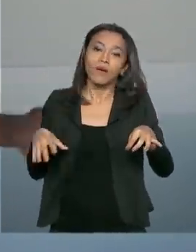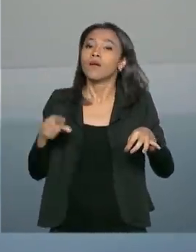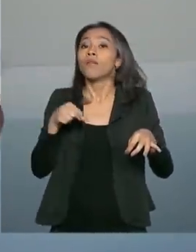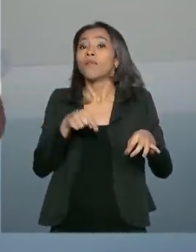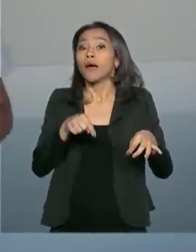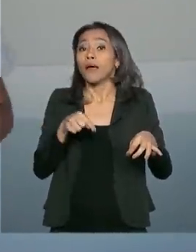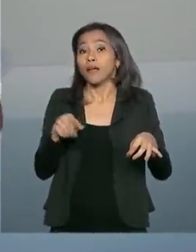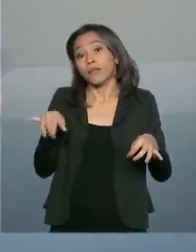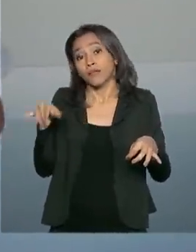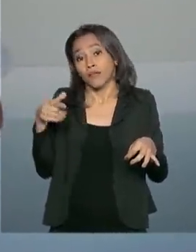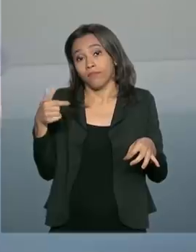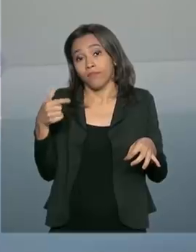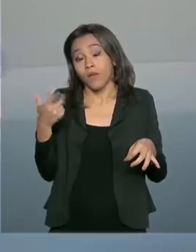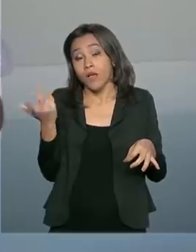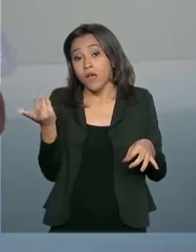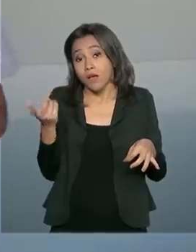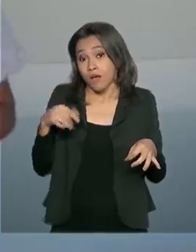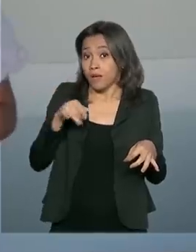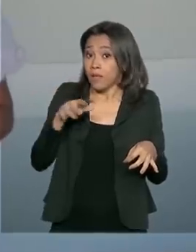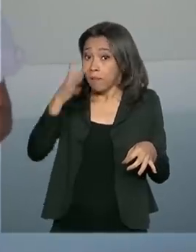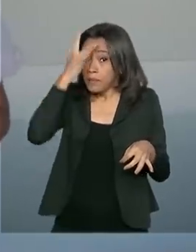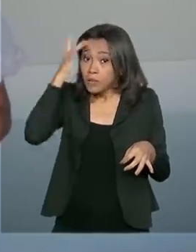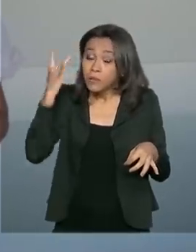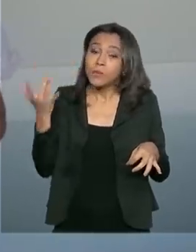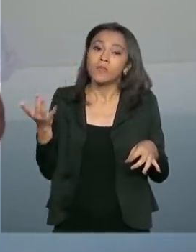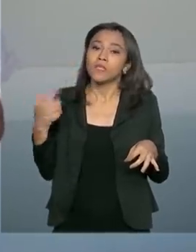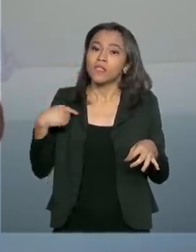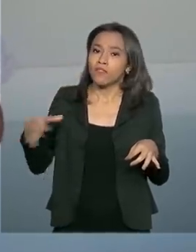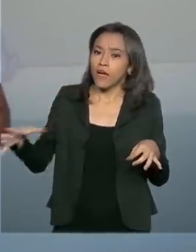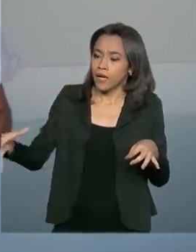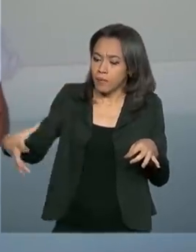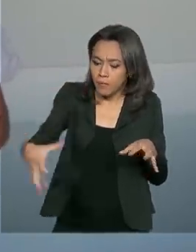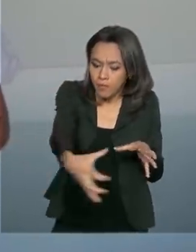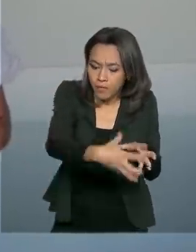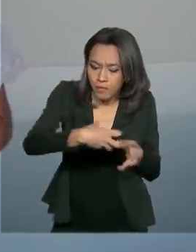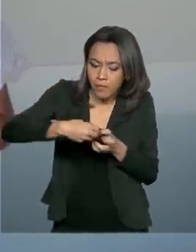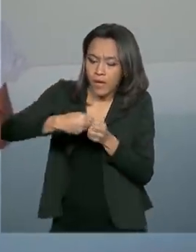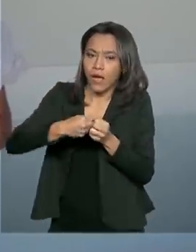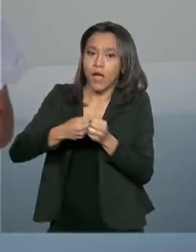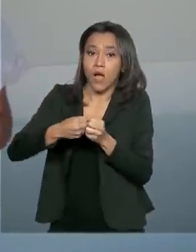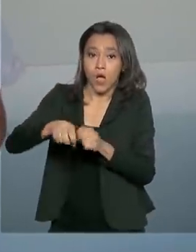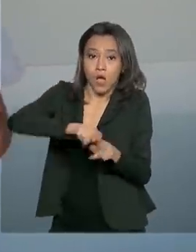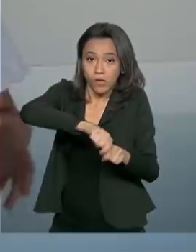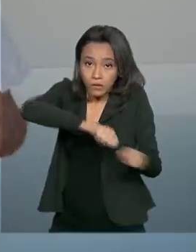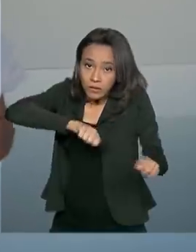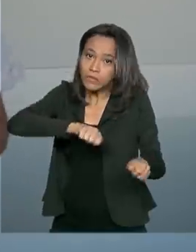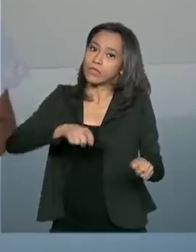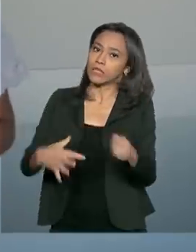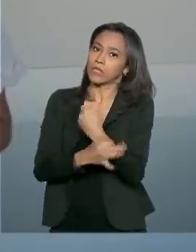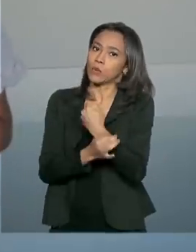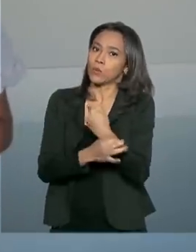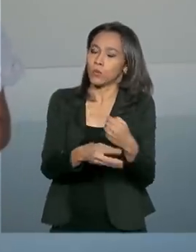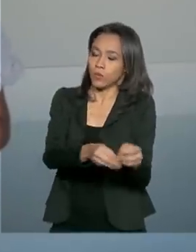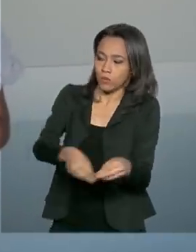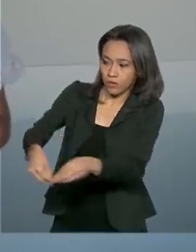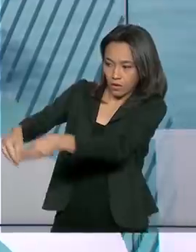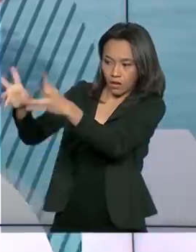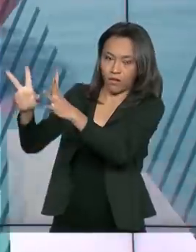serem disponibilizadas para que aqueles que vão coletar o lixo, eles tenham segurança de que aquele lixo está bem